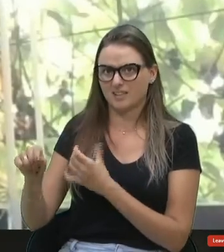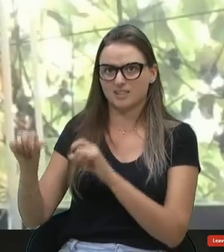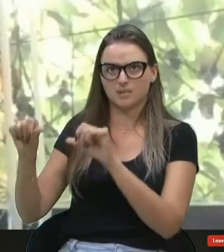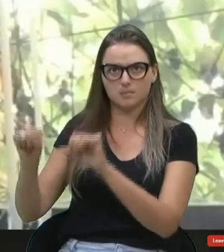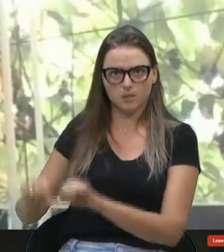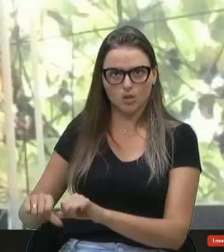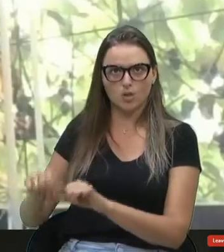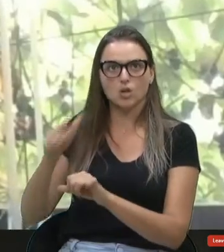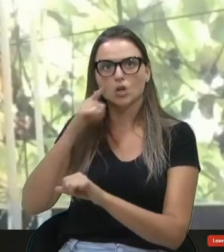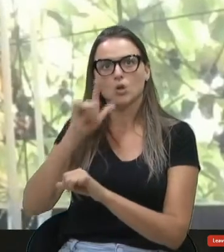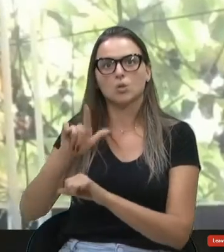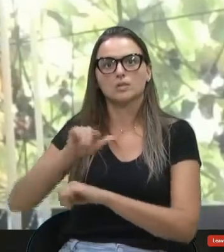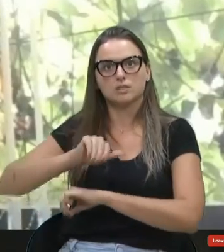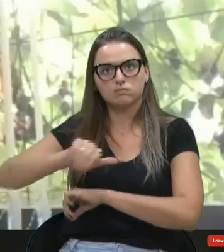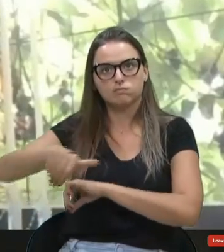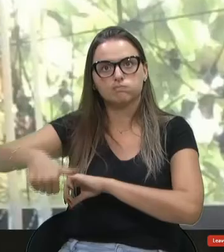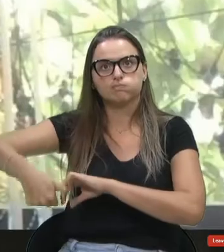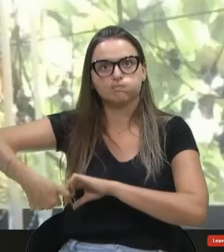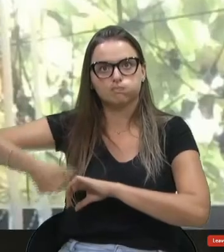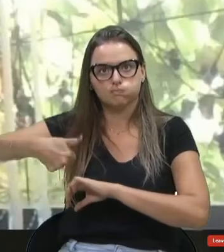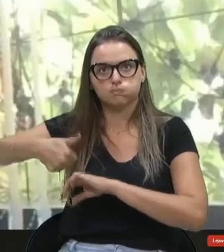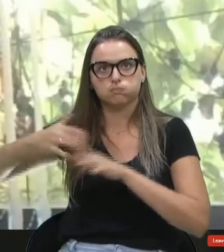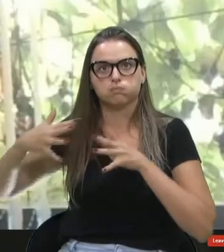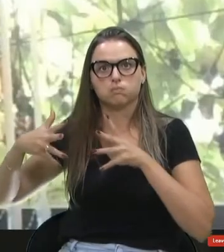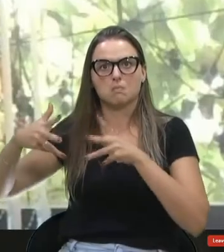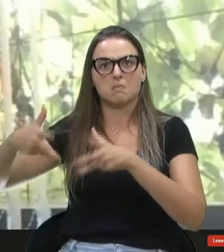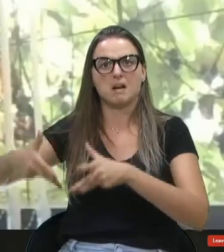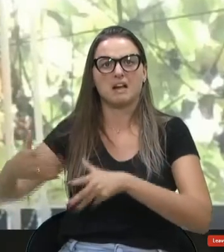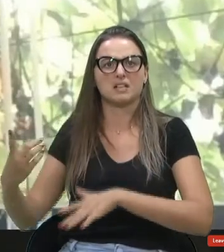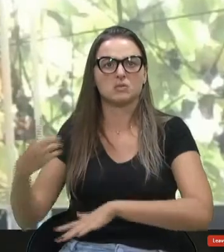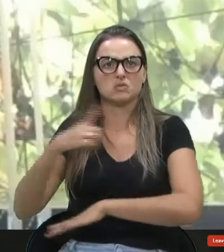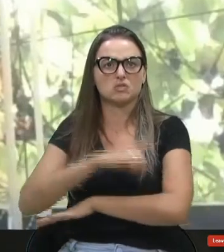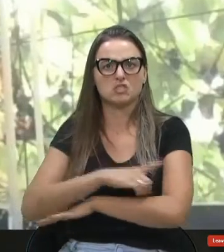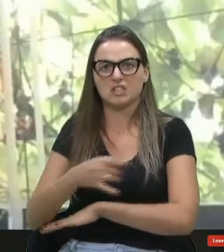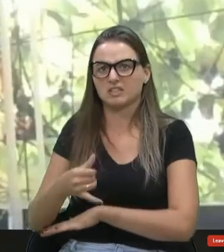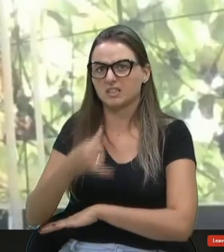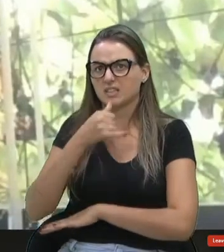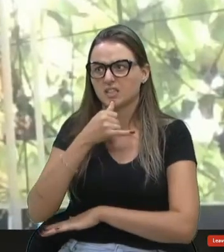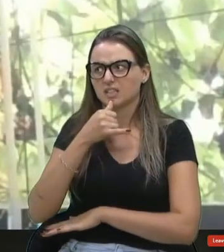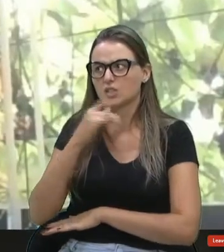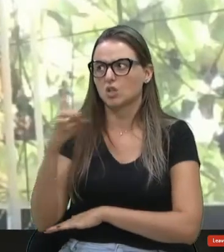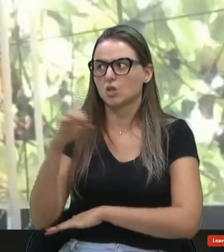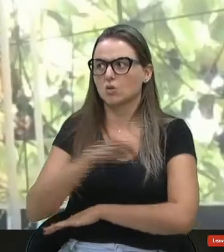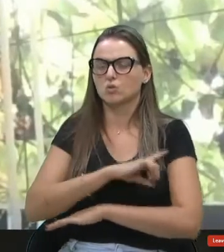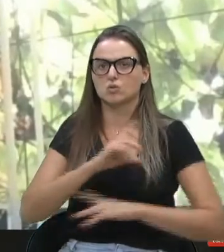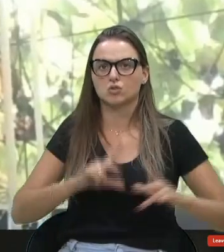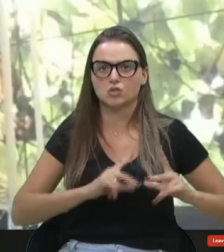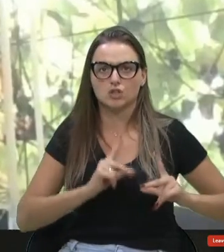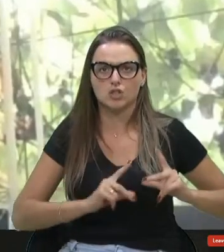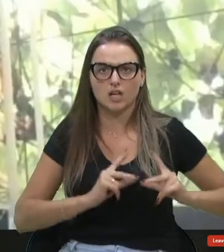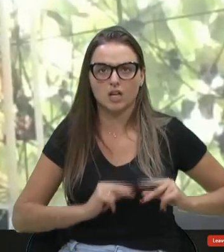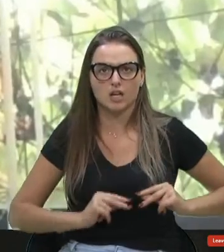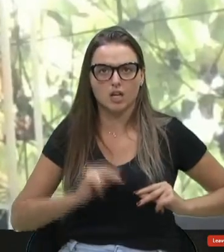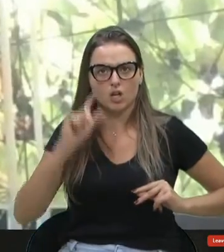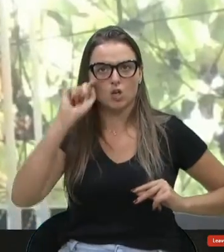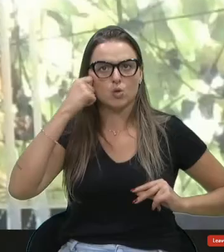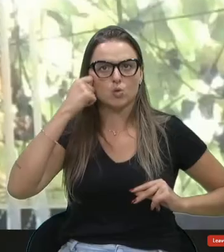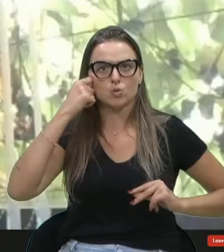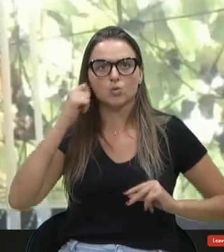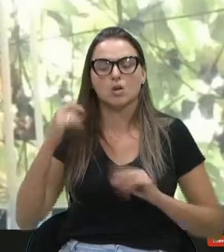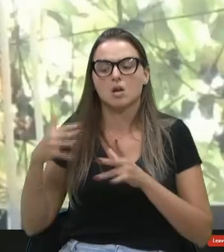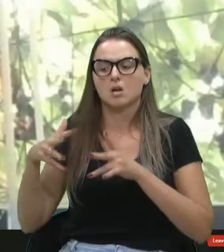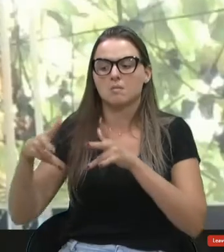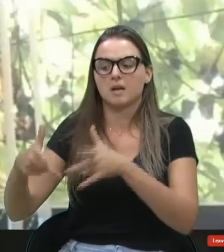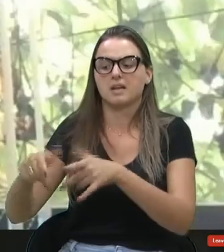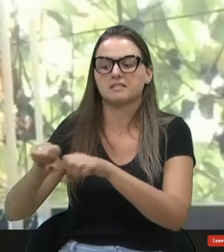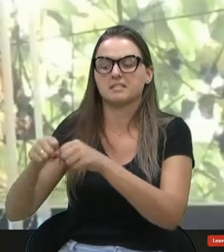conseguiu colocar as máquinas, que foi um dia triste, um dia de luto para aquela comunidade, de colocar as máquinas, destruir um